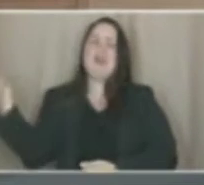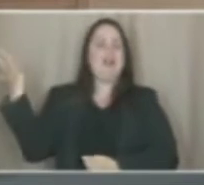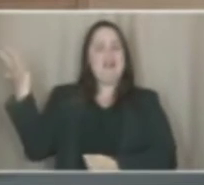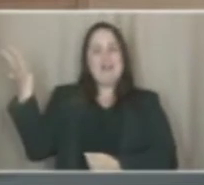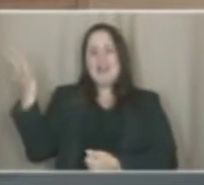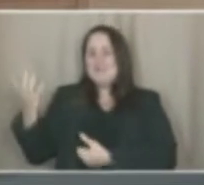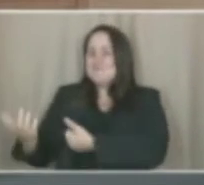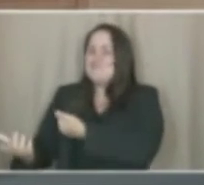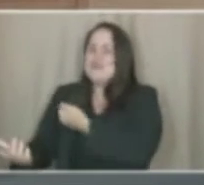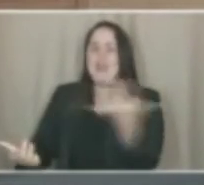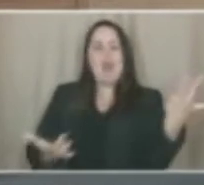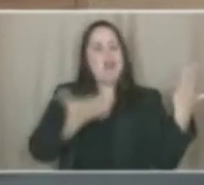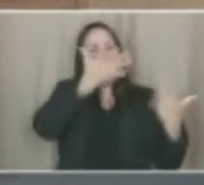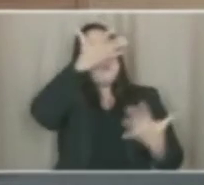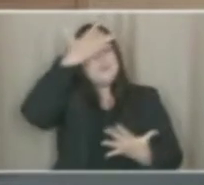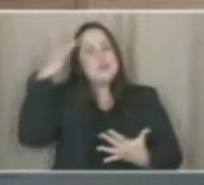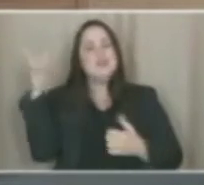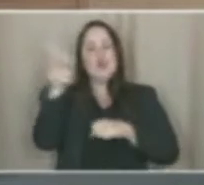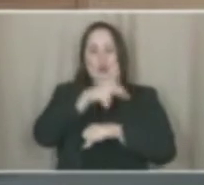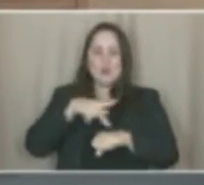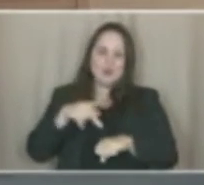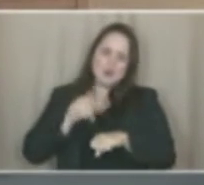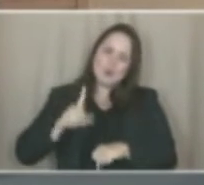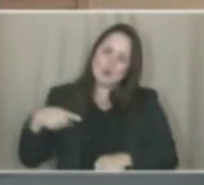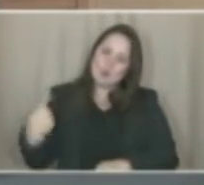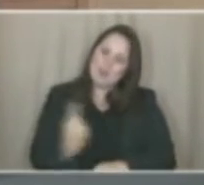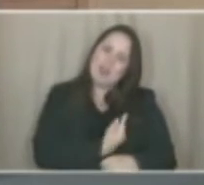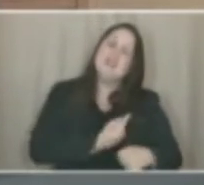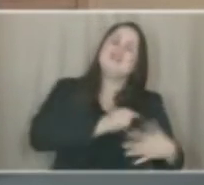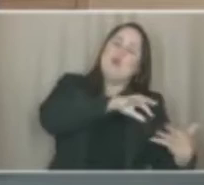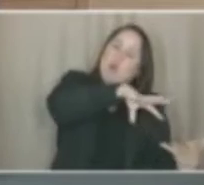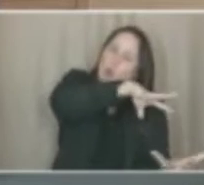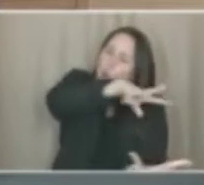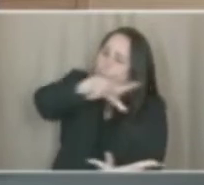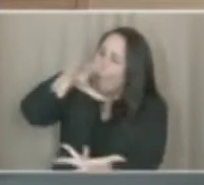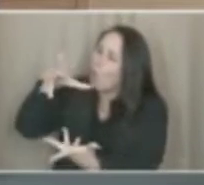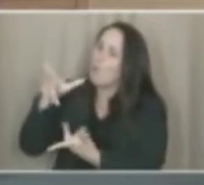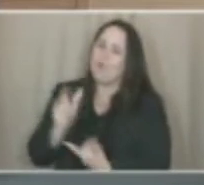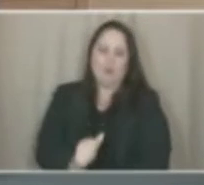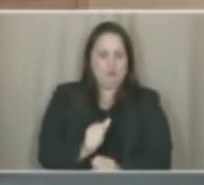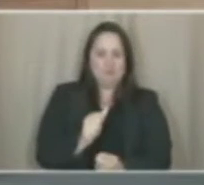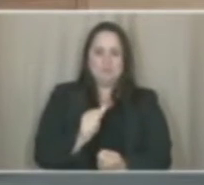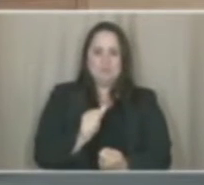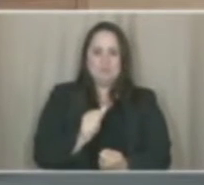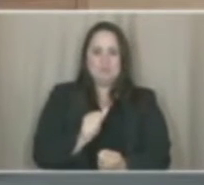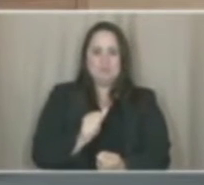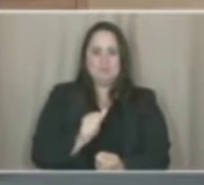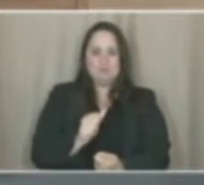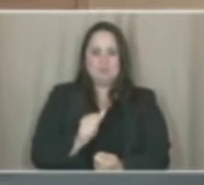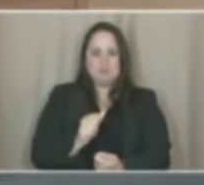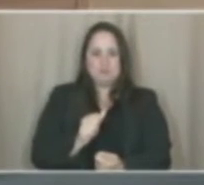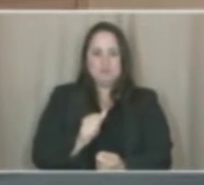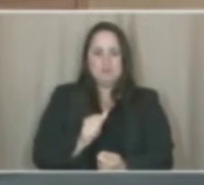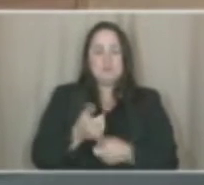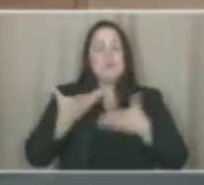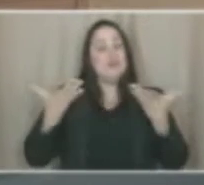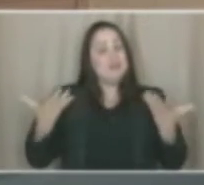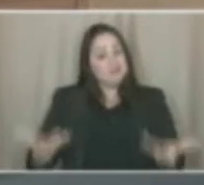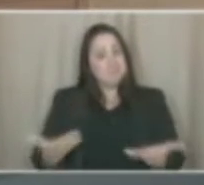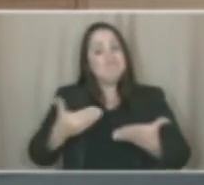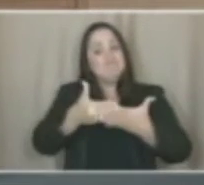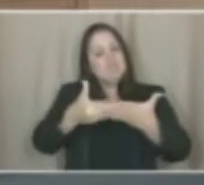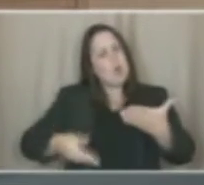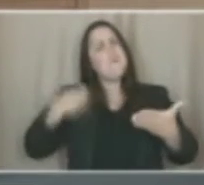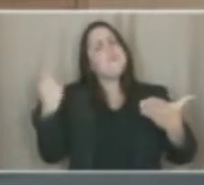e milhares e milhares de pessoas no nosso país e no mundo inteiro. Essa resolução precisa